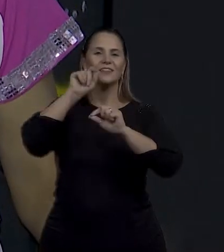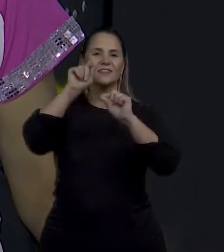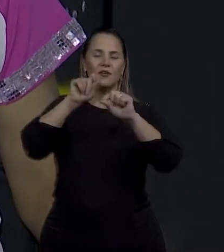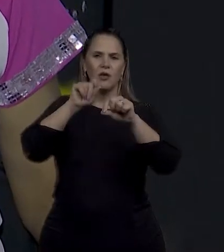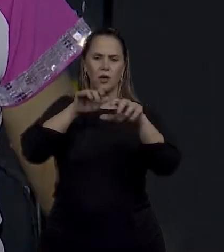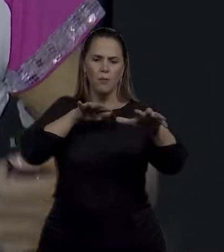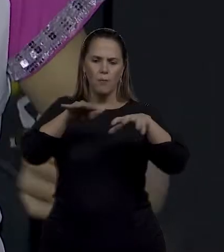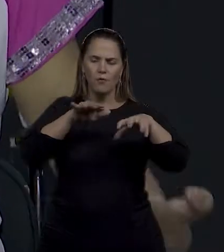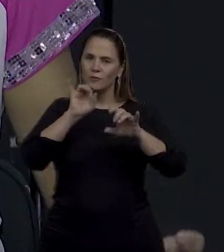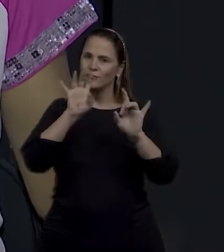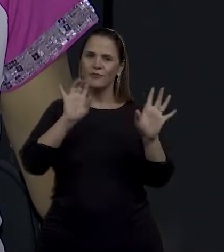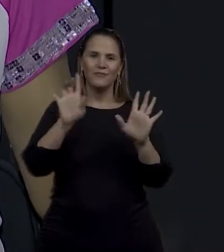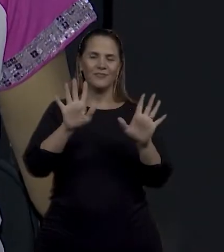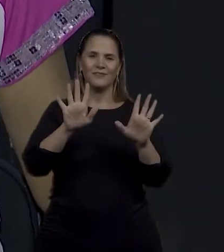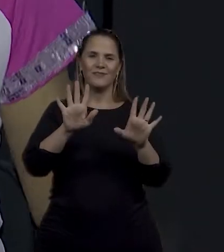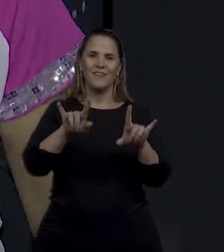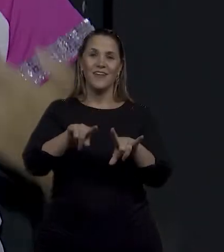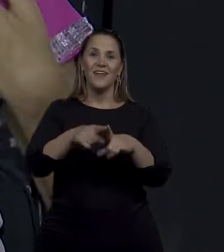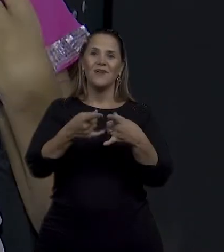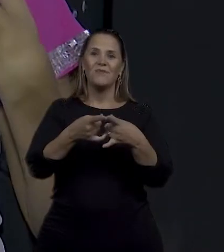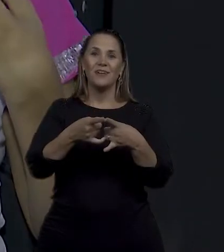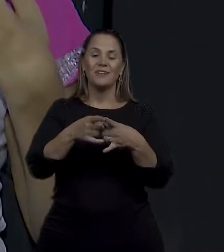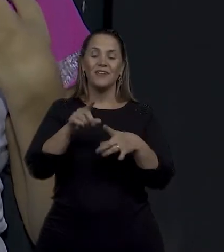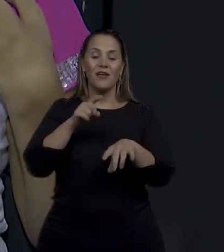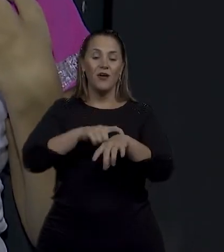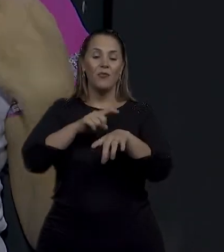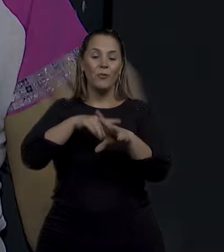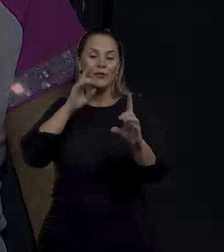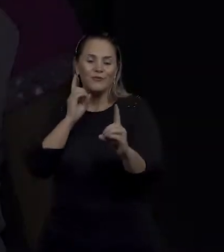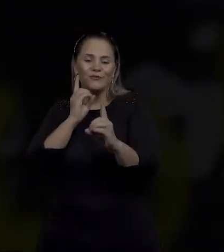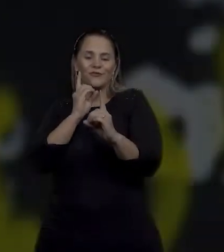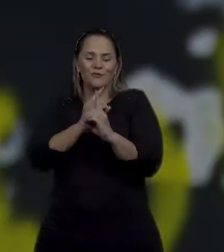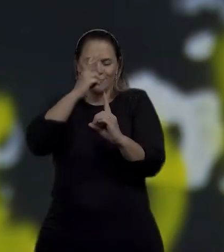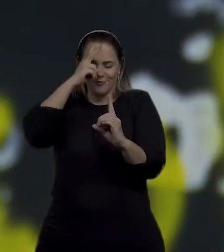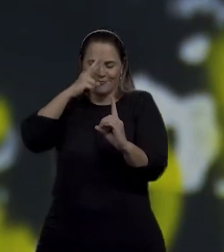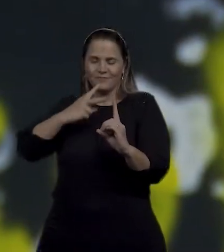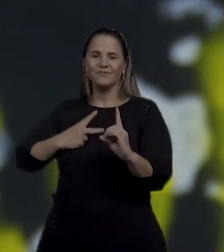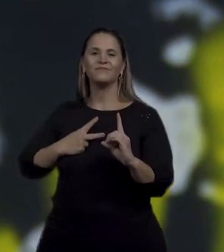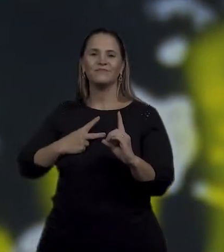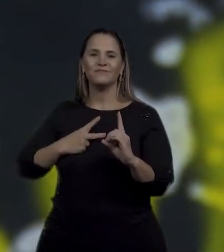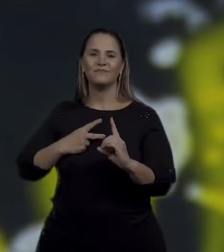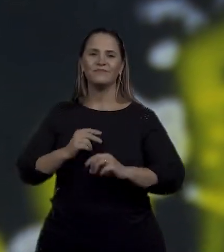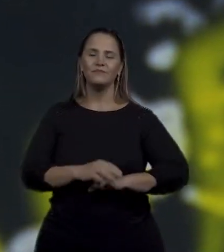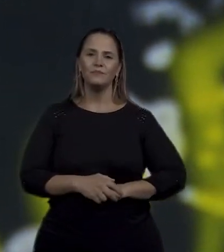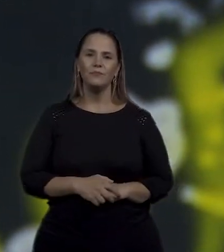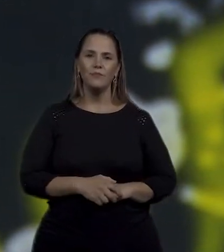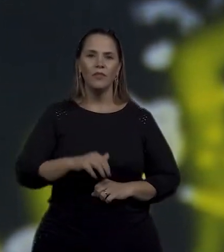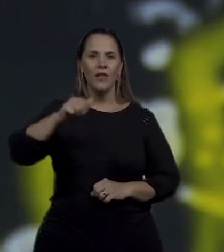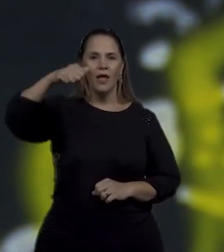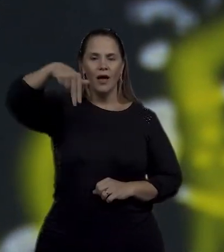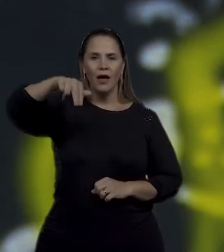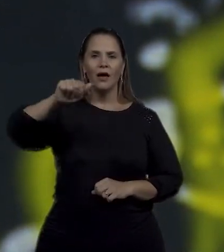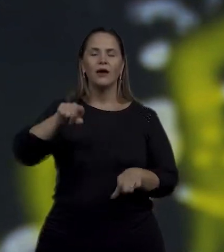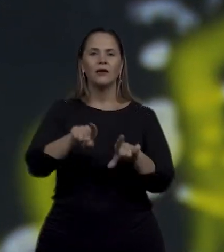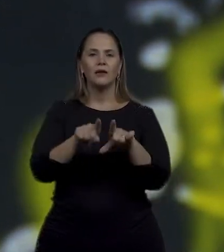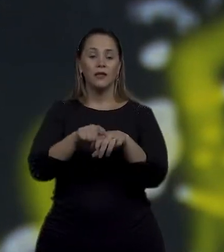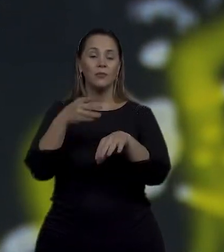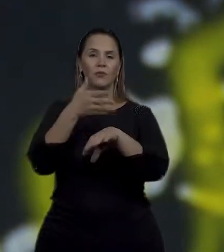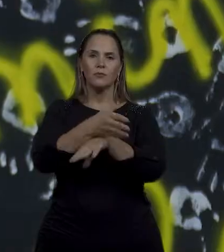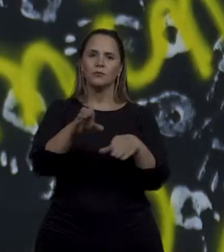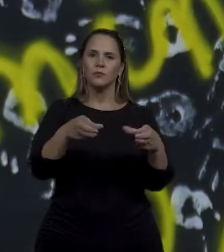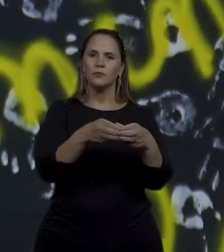movimento em si, mas é um reencontro comigo mesma. Ana também faz parte do street